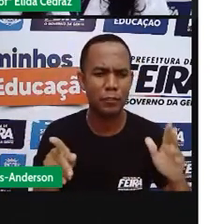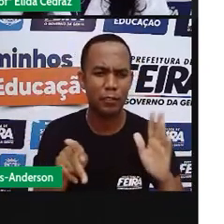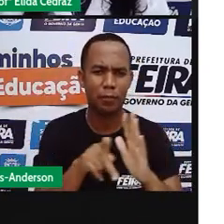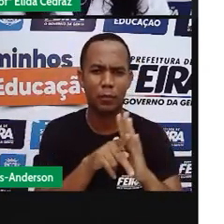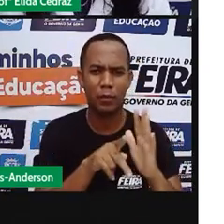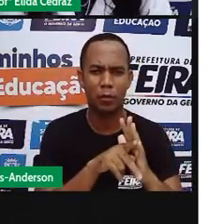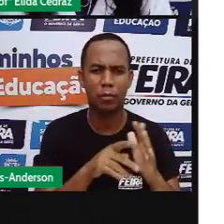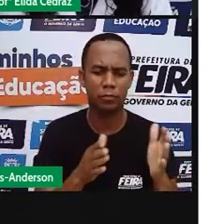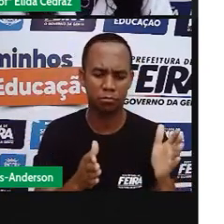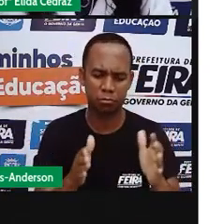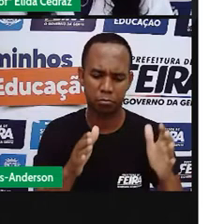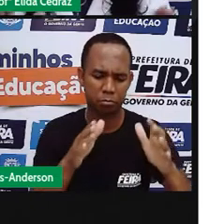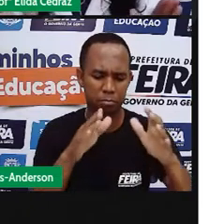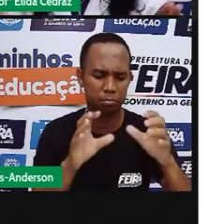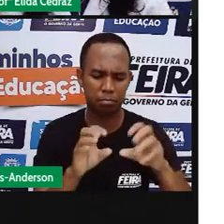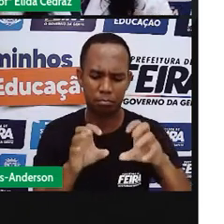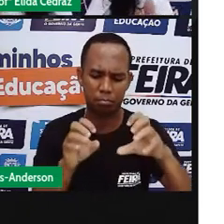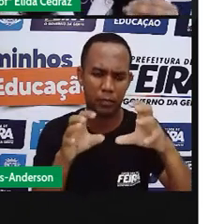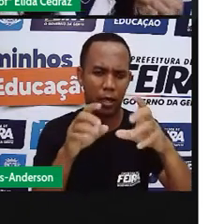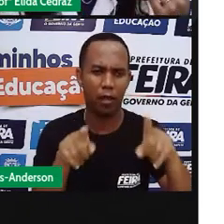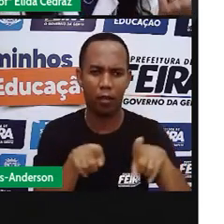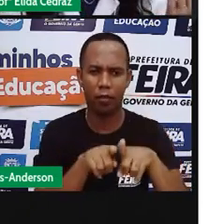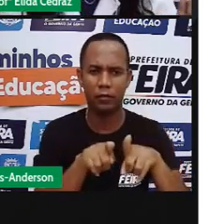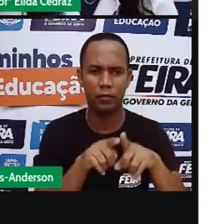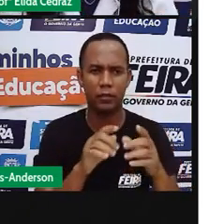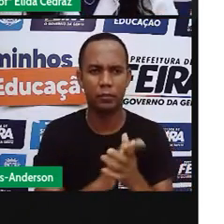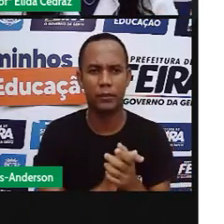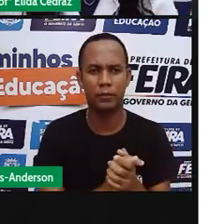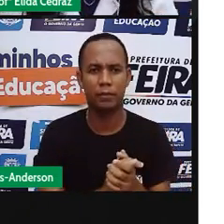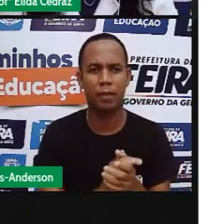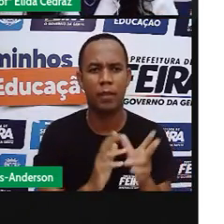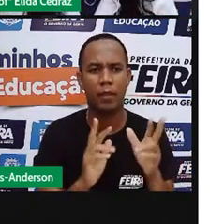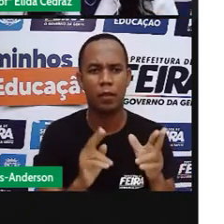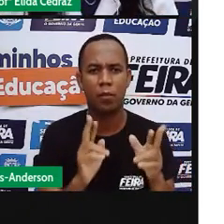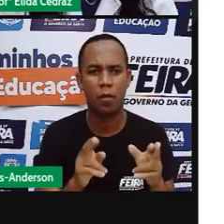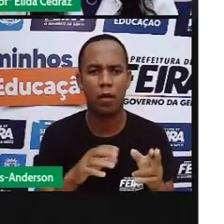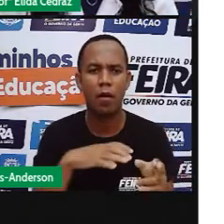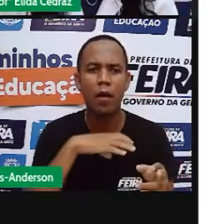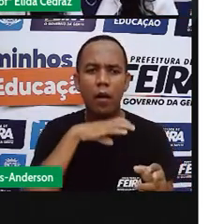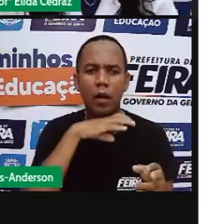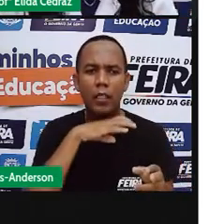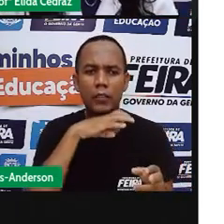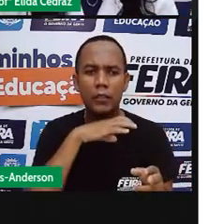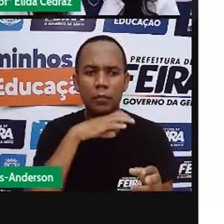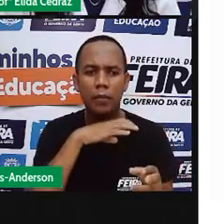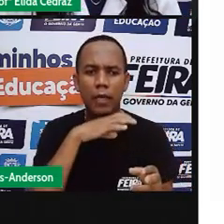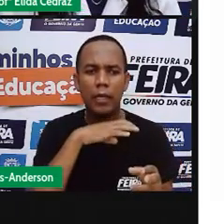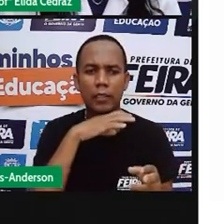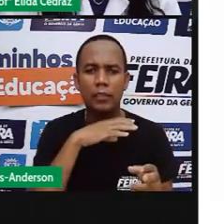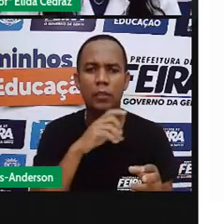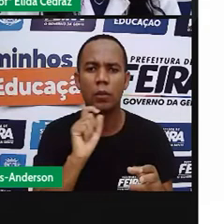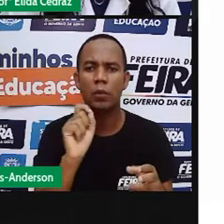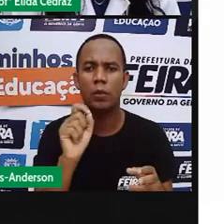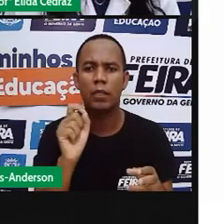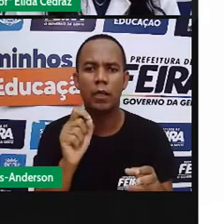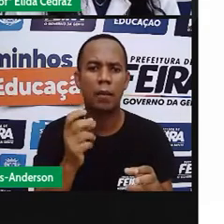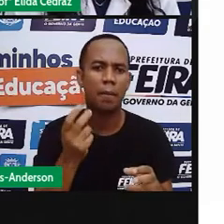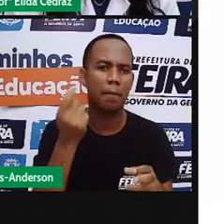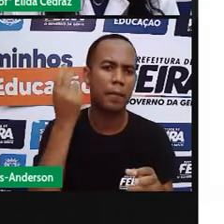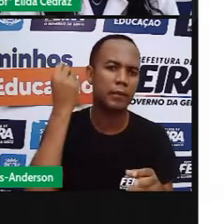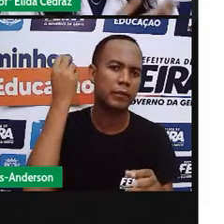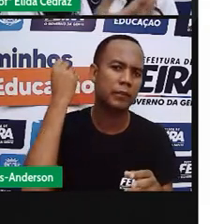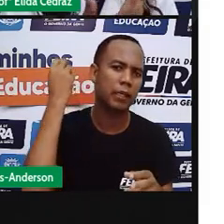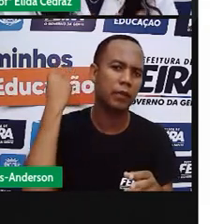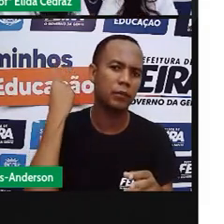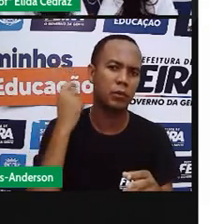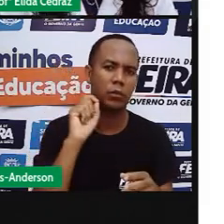fauna e a flora nativa, como os animais que são presentes na África, desde a parte das